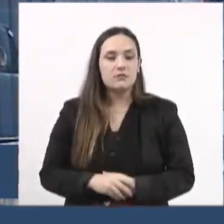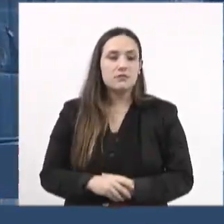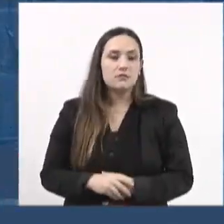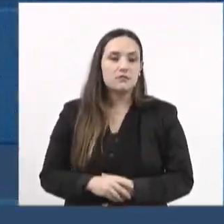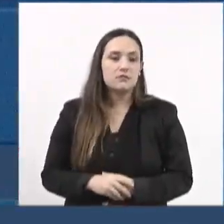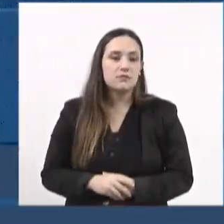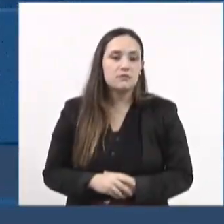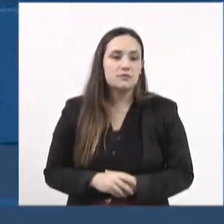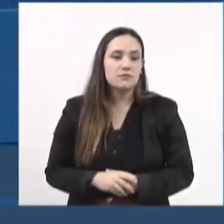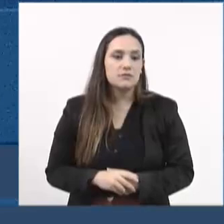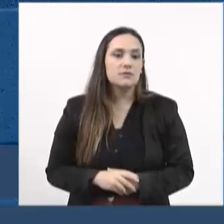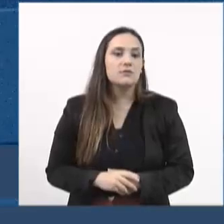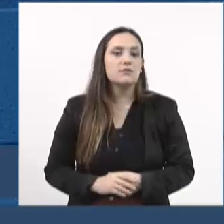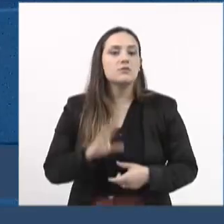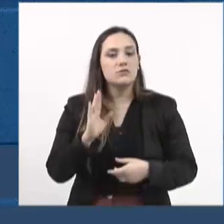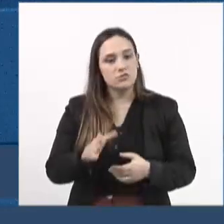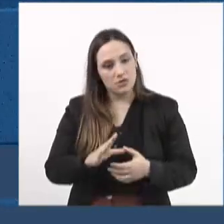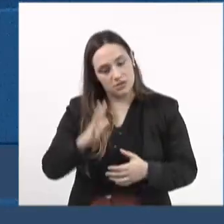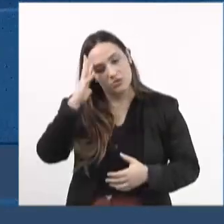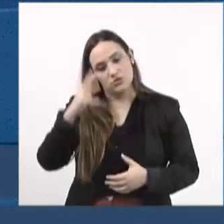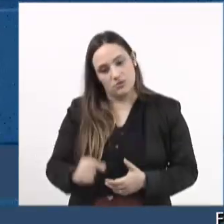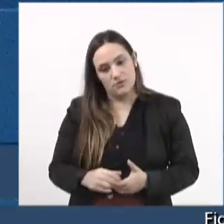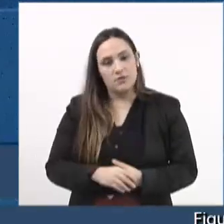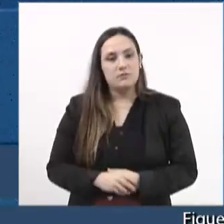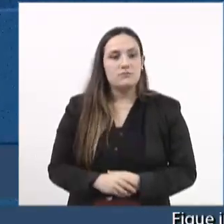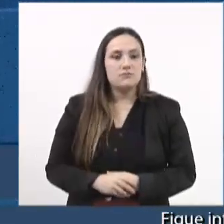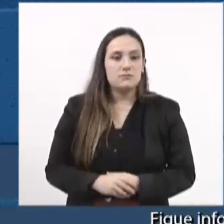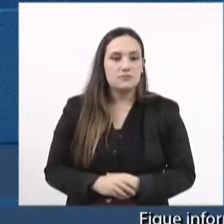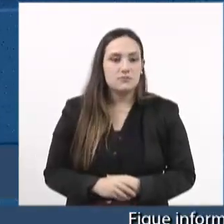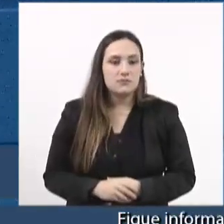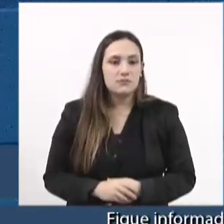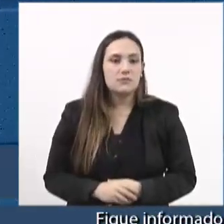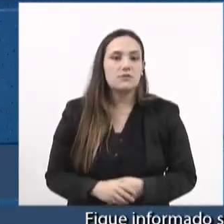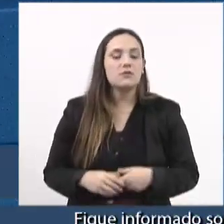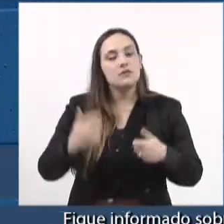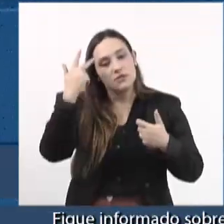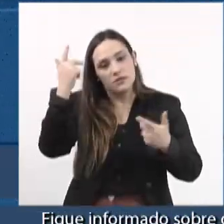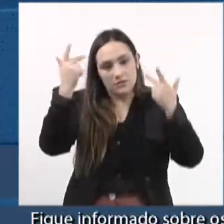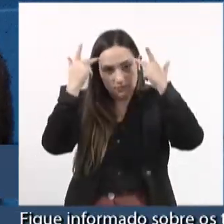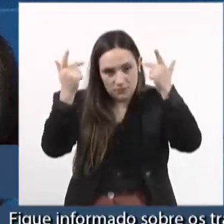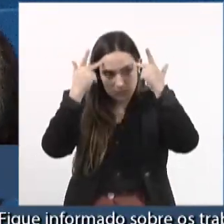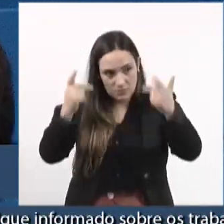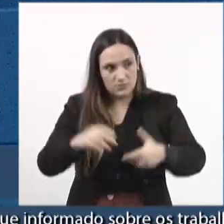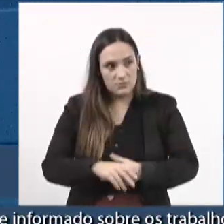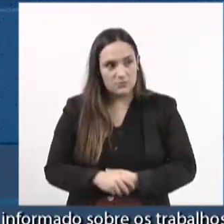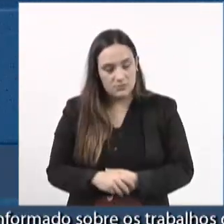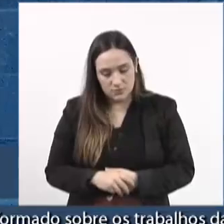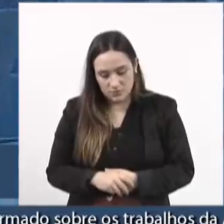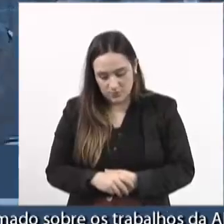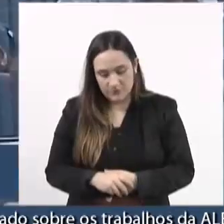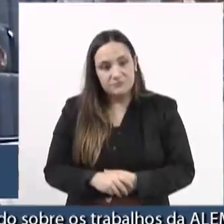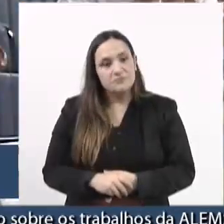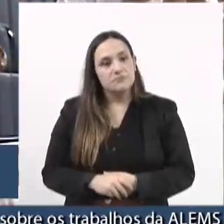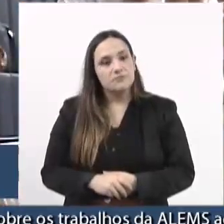Então, isso já está resolvido, Bueno. Então, essa, vocês podem ficar tranquilos. com relação